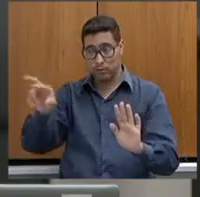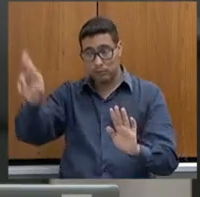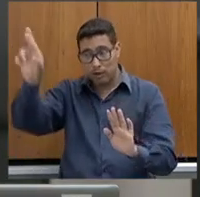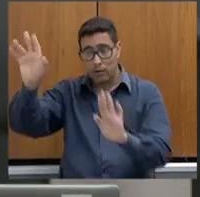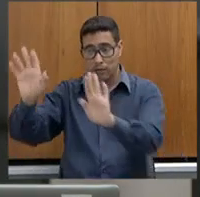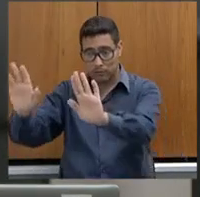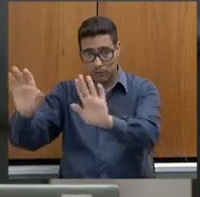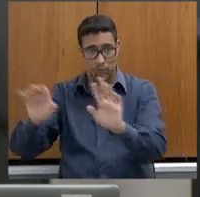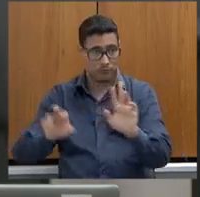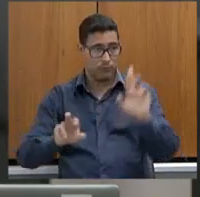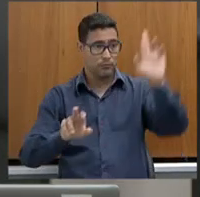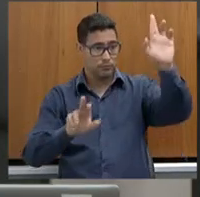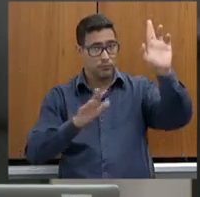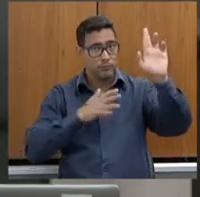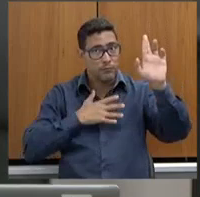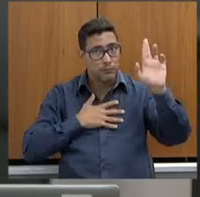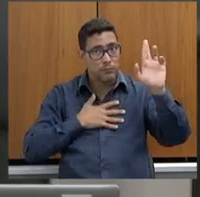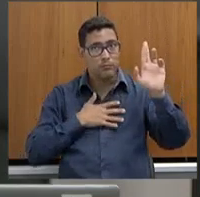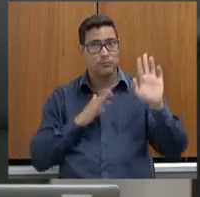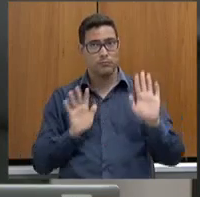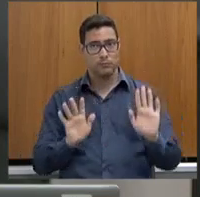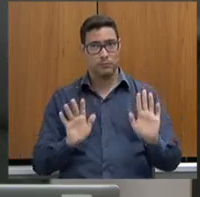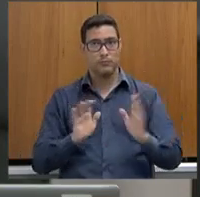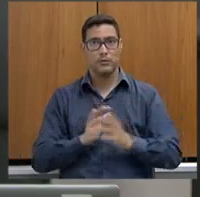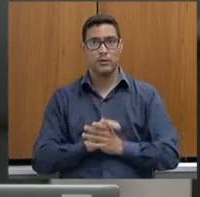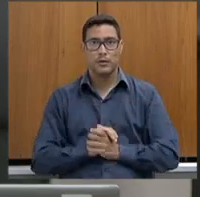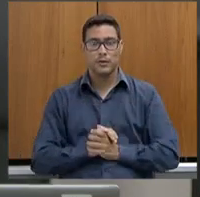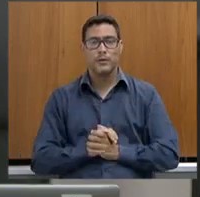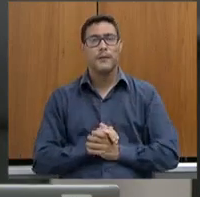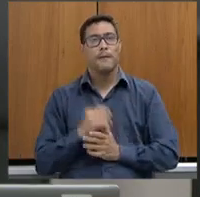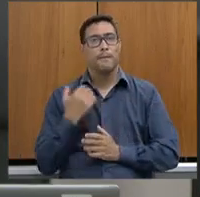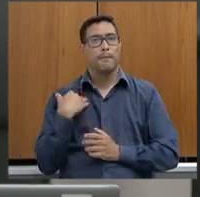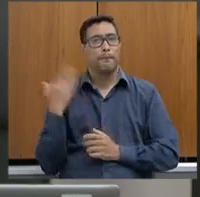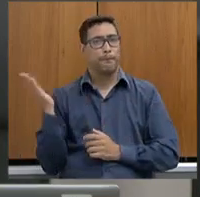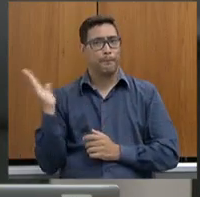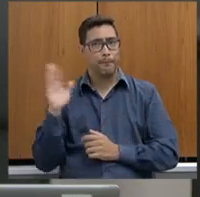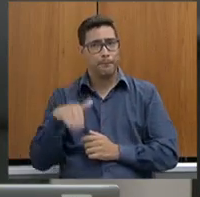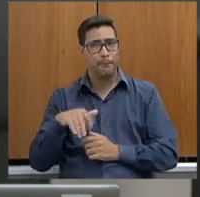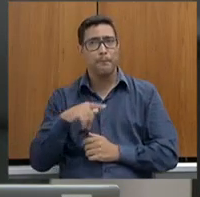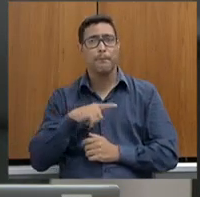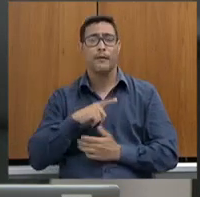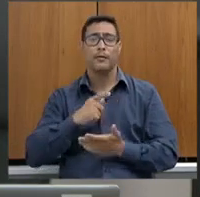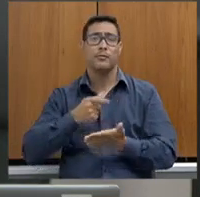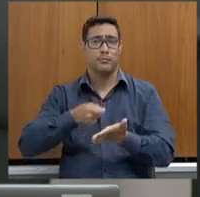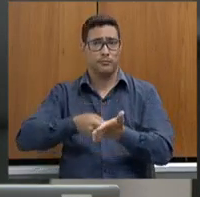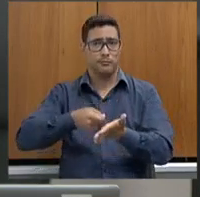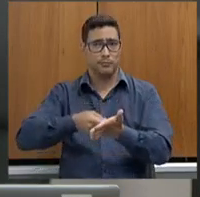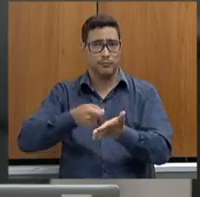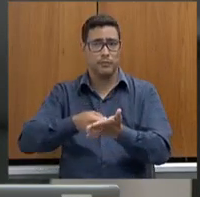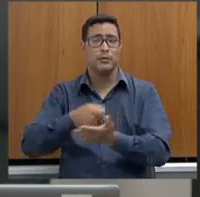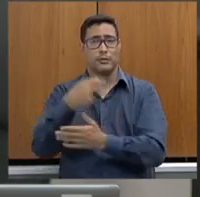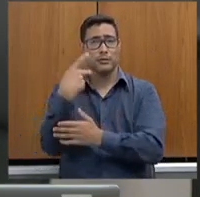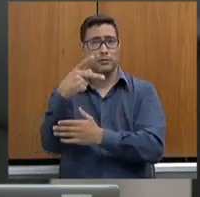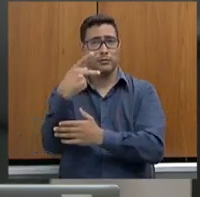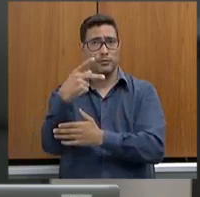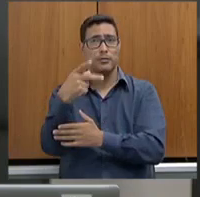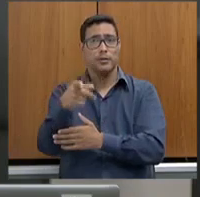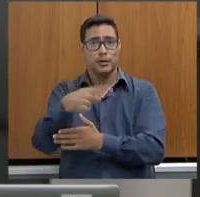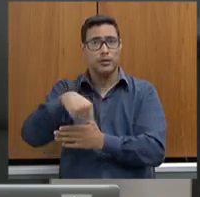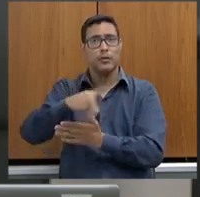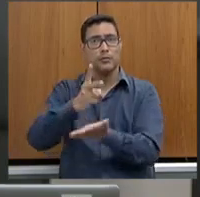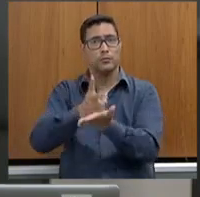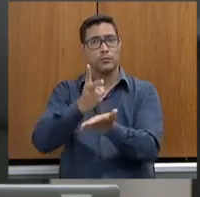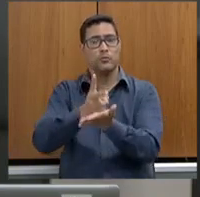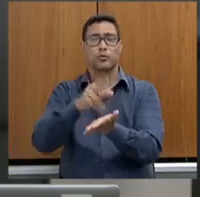seu quadrado. Então, secretário, questão de trazer essa cobrança aqui para o senhor, que o senhor se mantenha firme